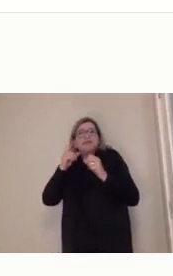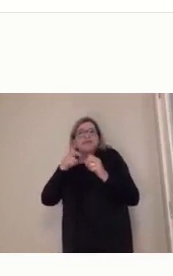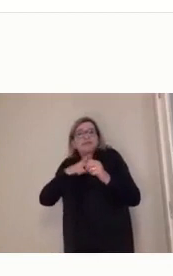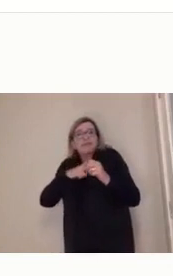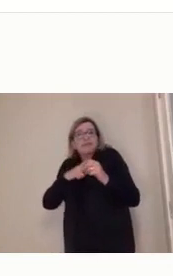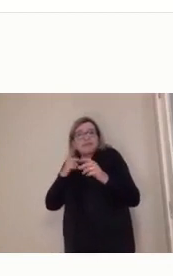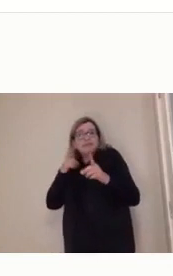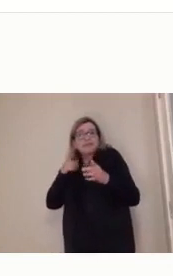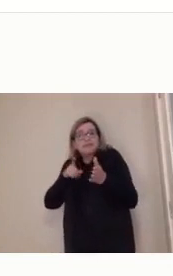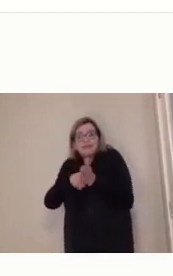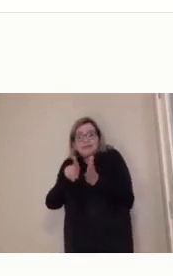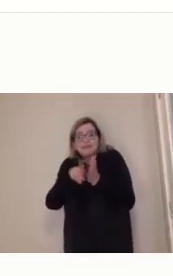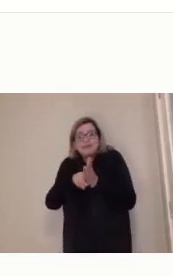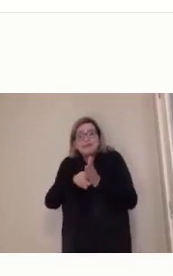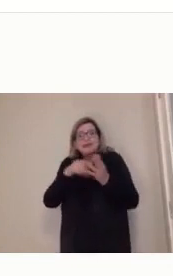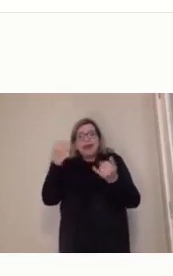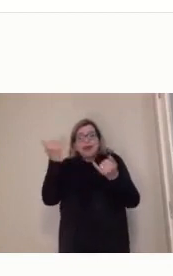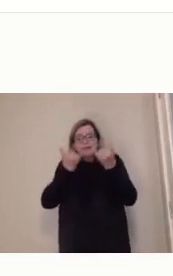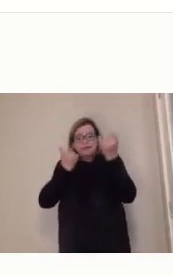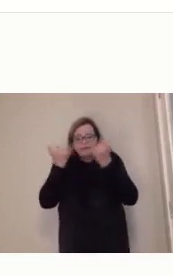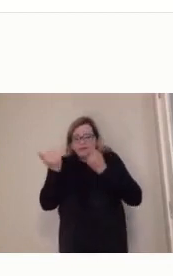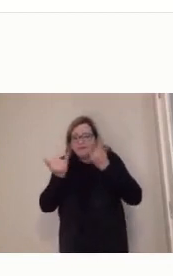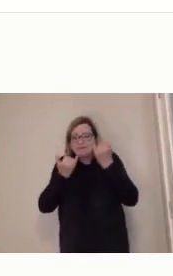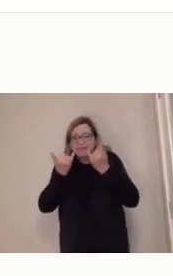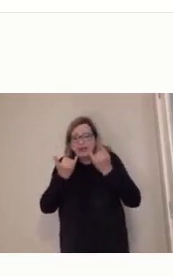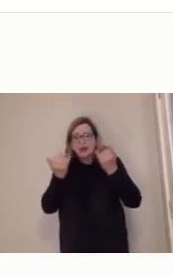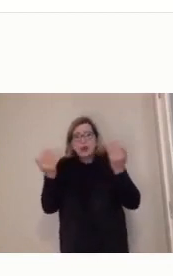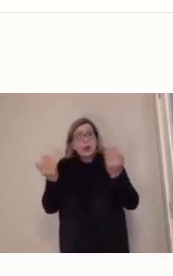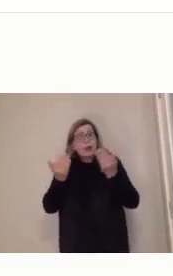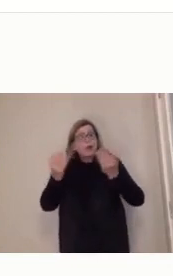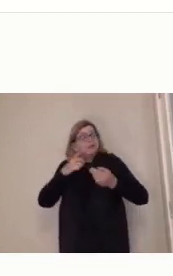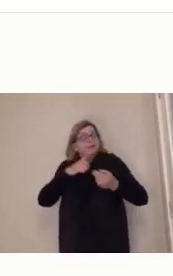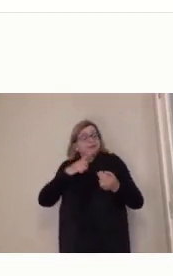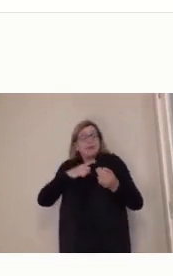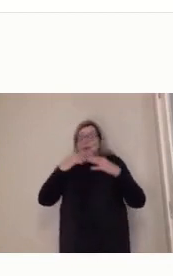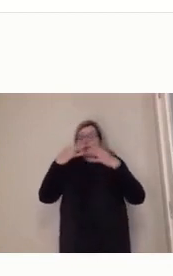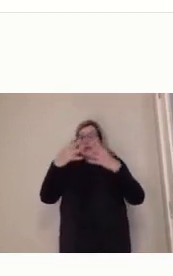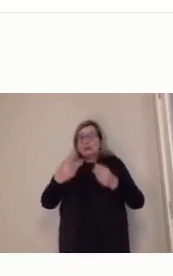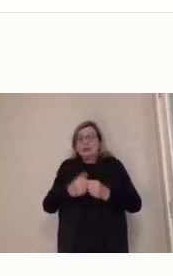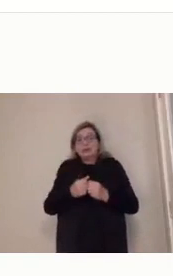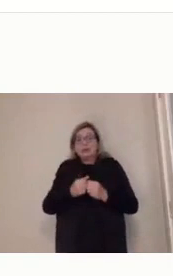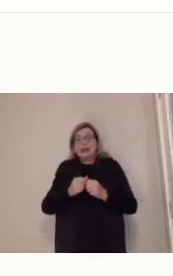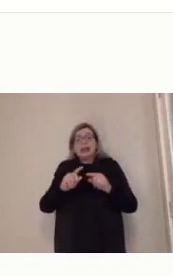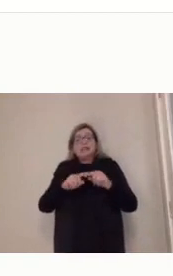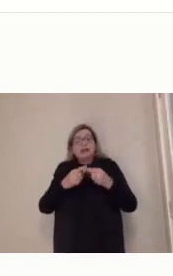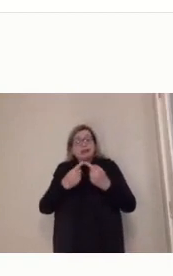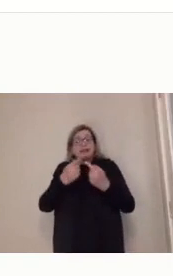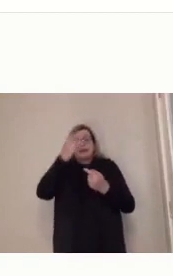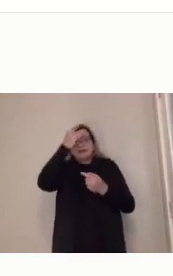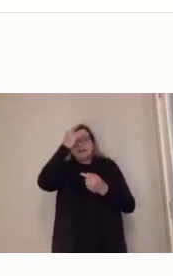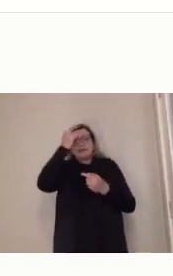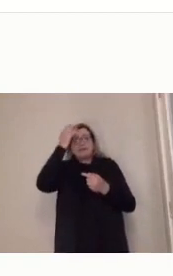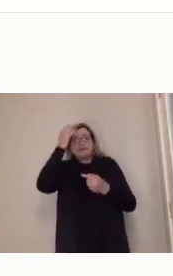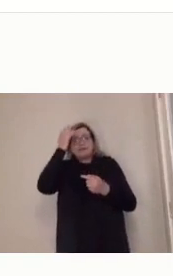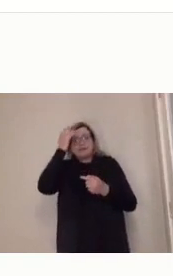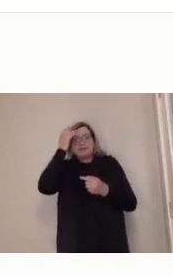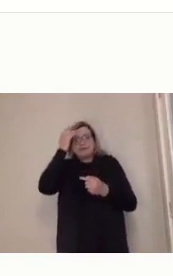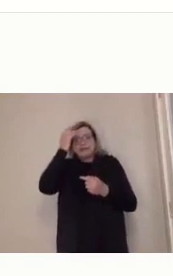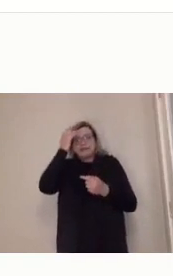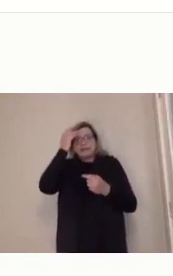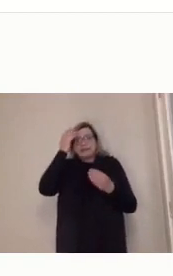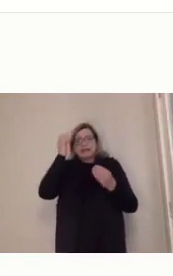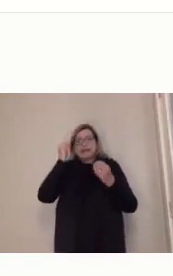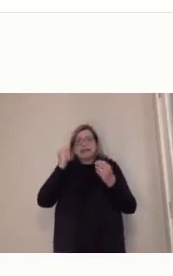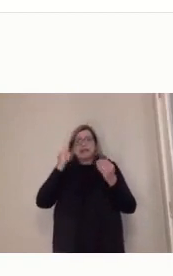potencializar que as pessoas tenham acesso aos equipamentos para poder